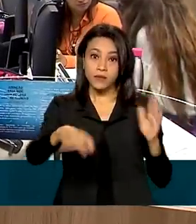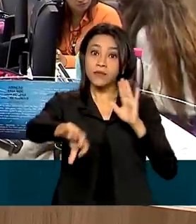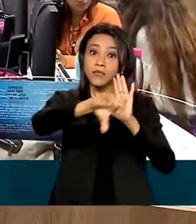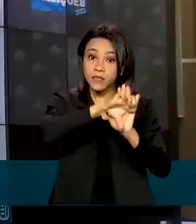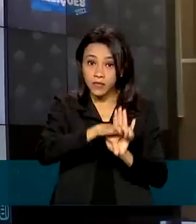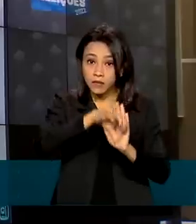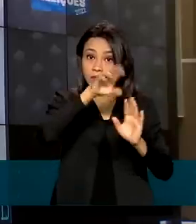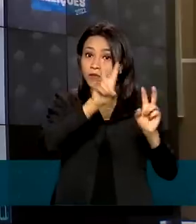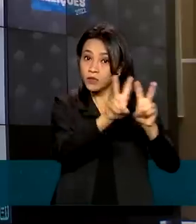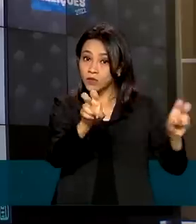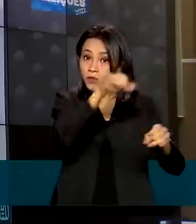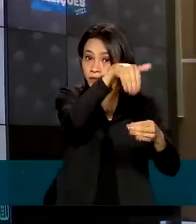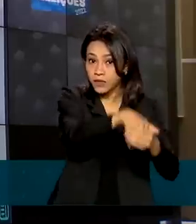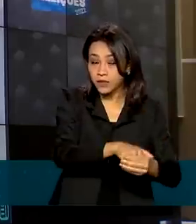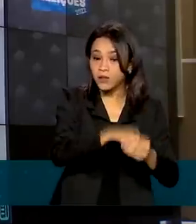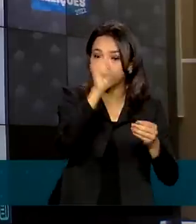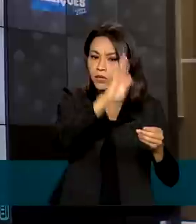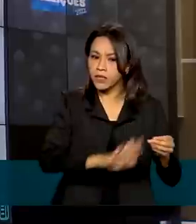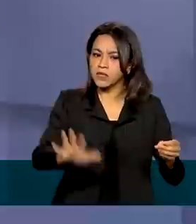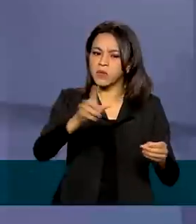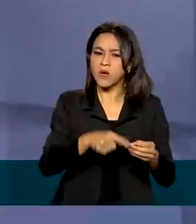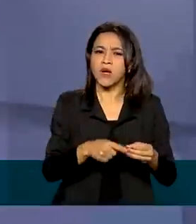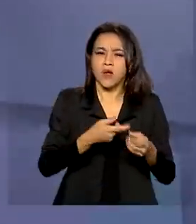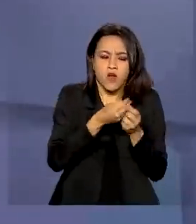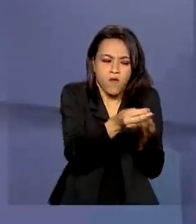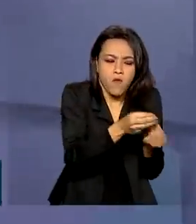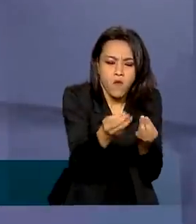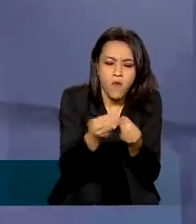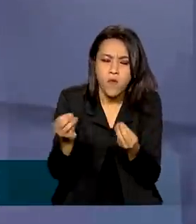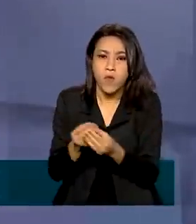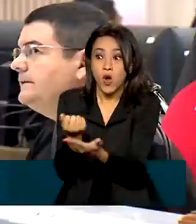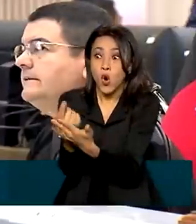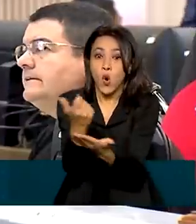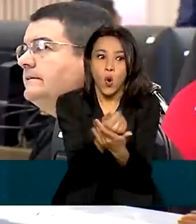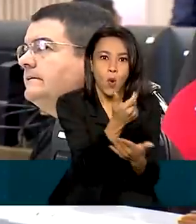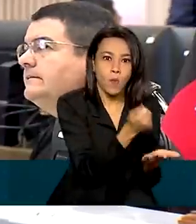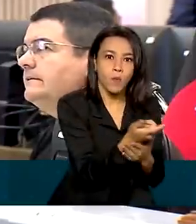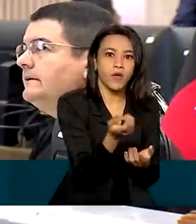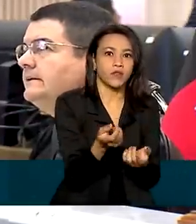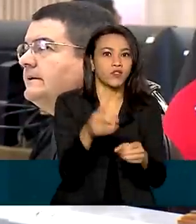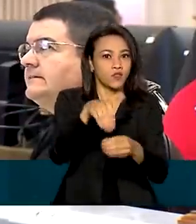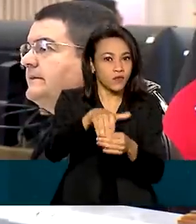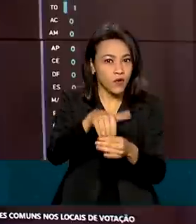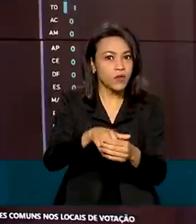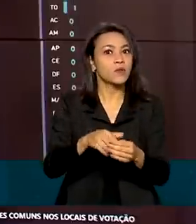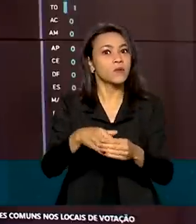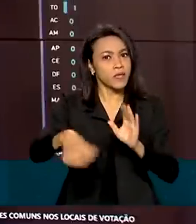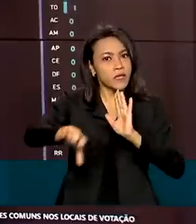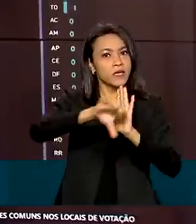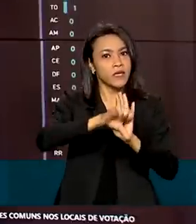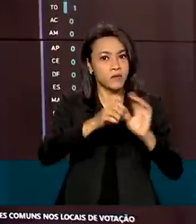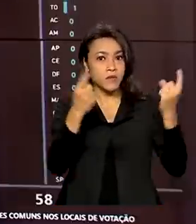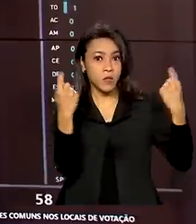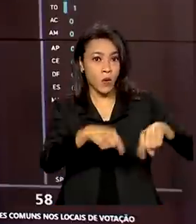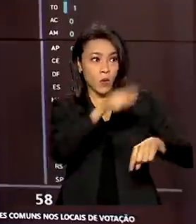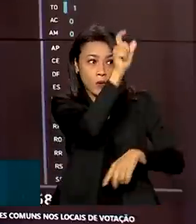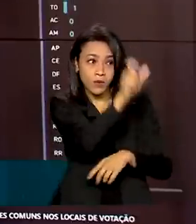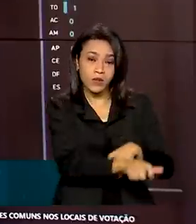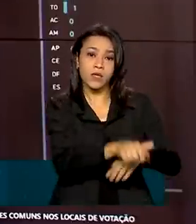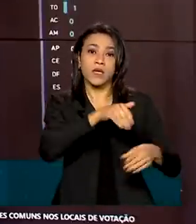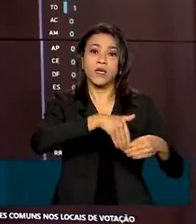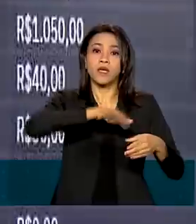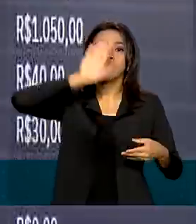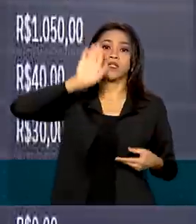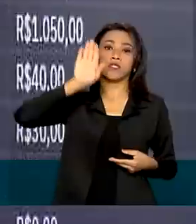em todo o país. Entre eles, boca de urna, compra de votos e crimes contra candidatos. 408 pessoas